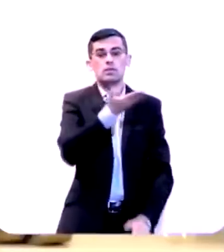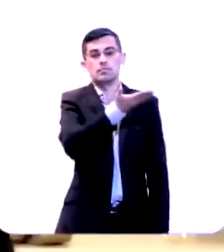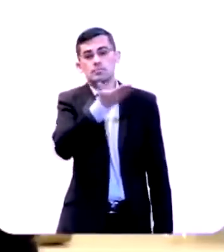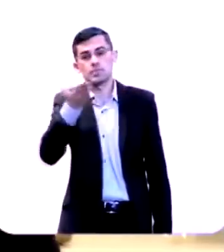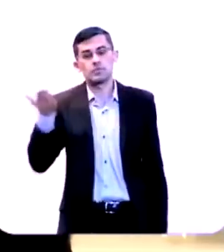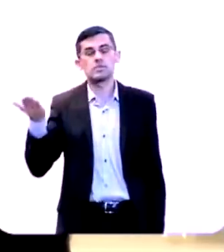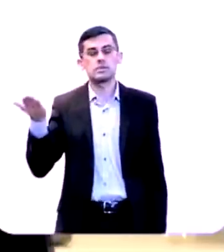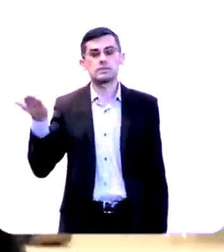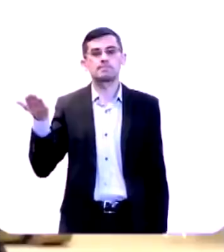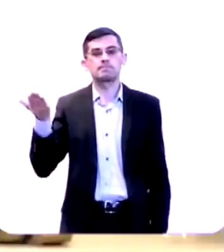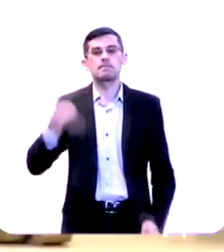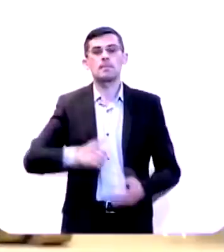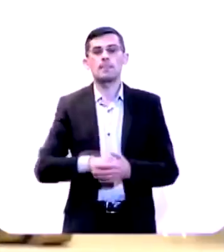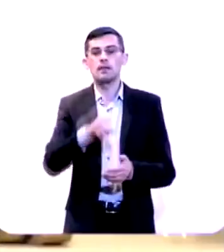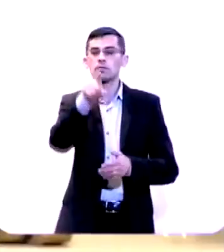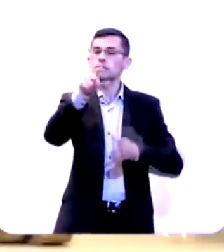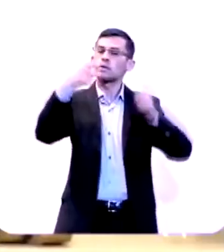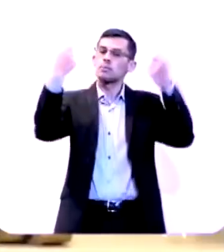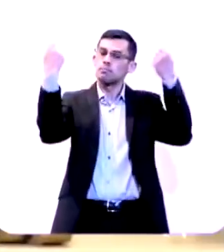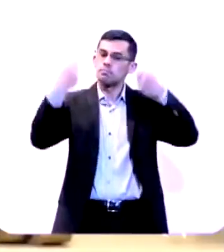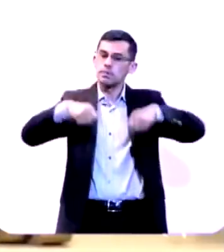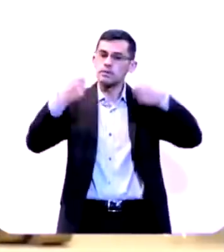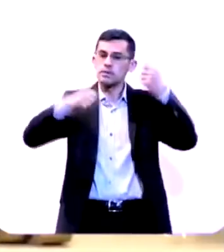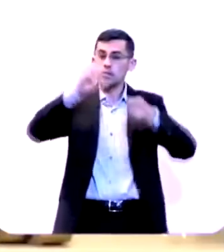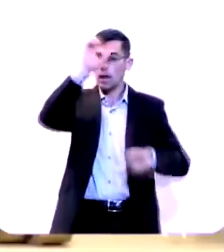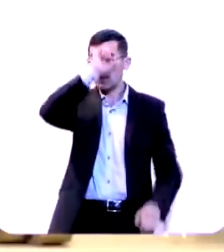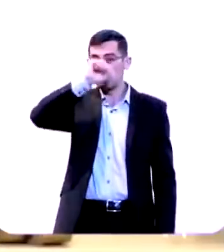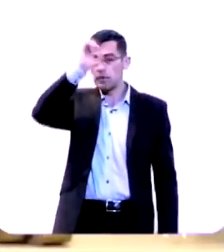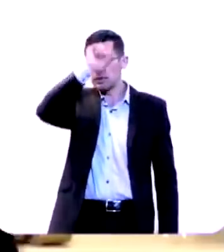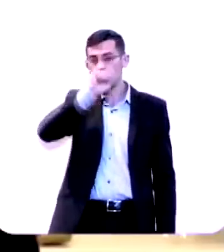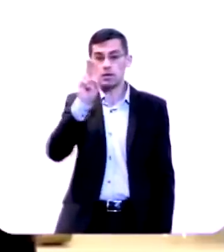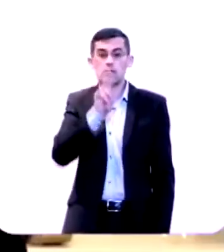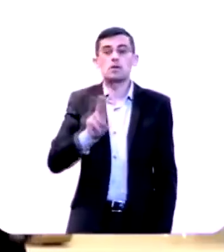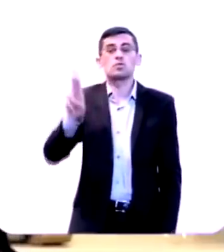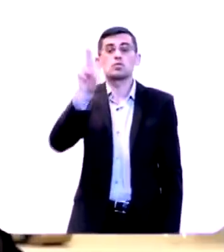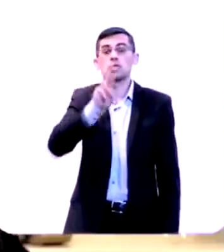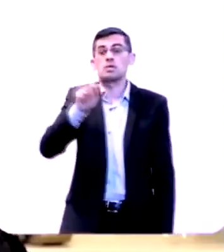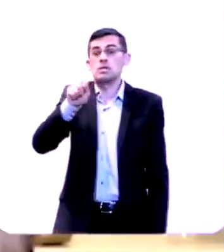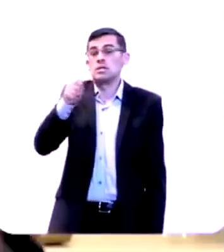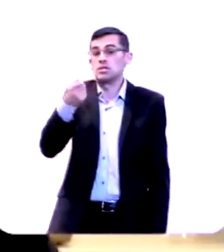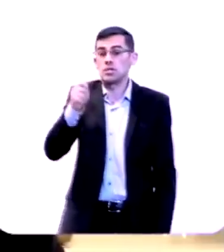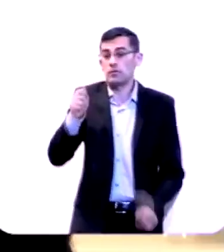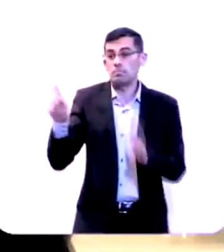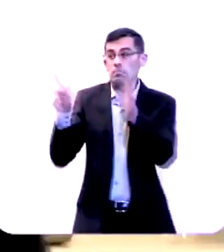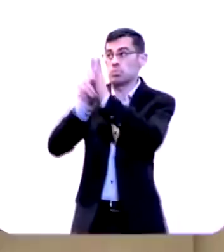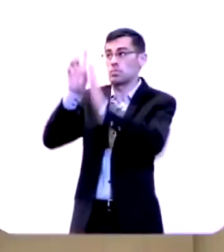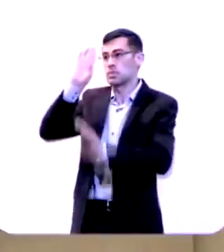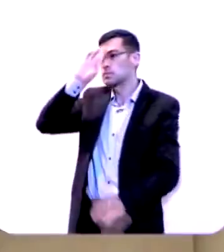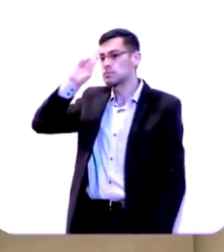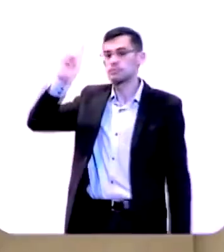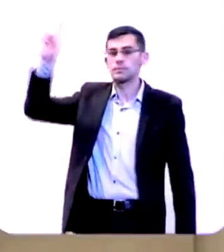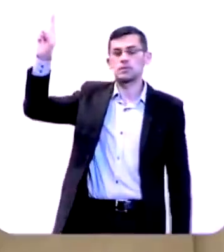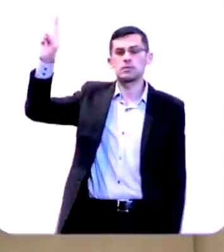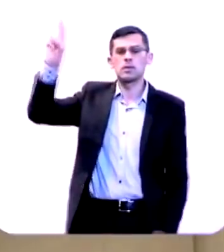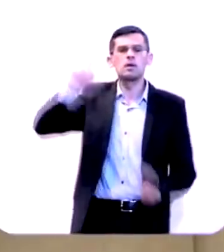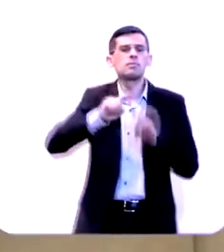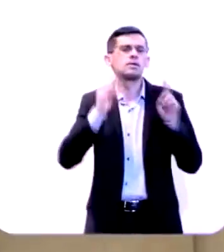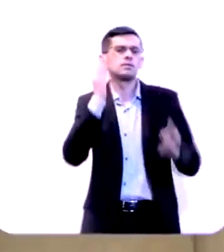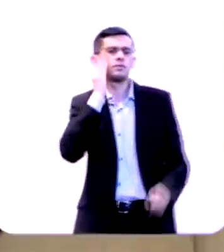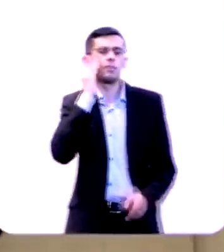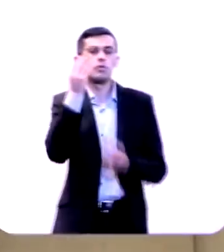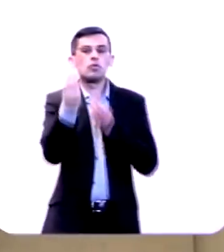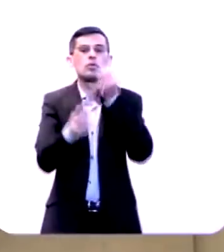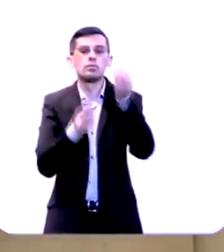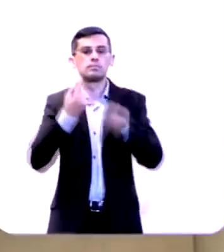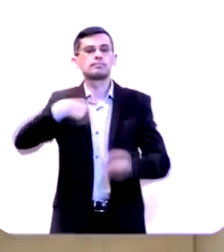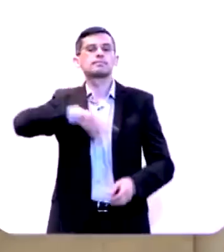pra você você precisa aprender a usar a chave do tesouro do Senhor e sabe como é que a gente